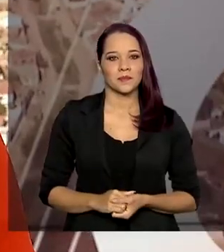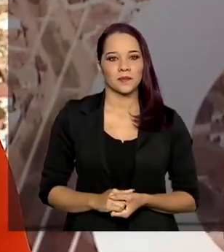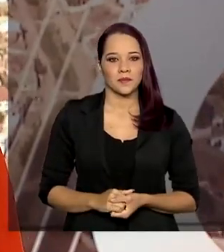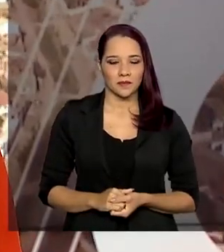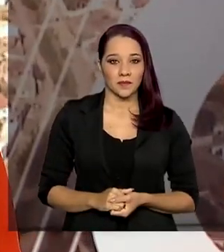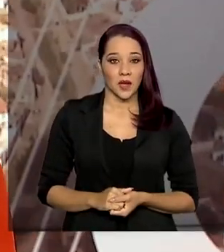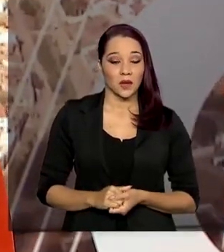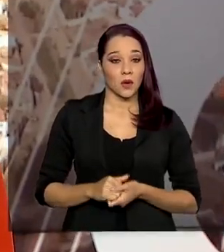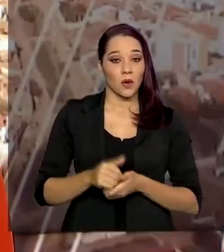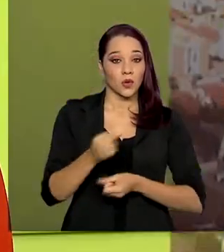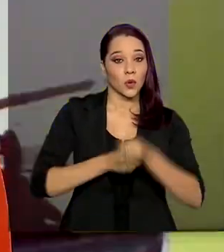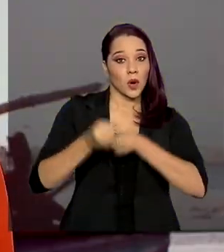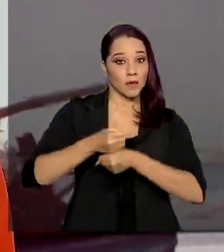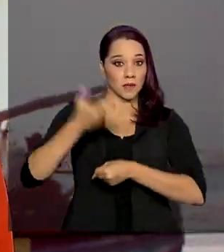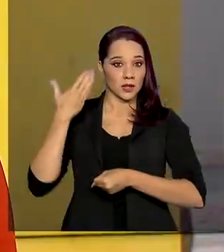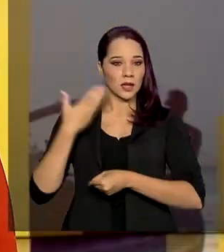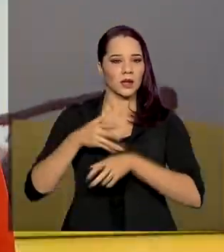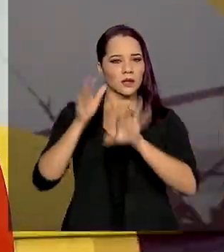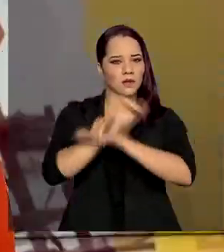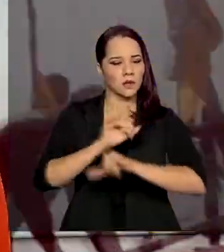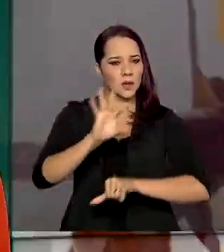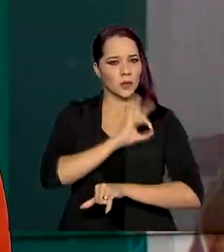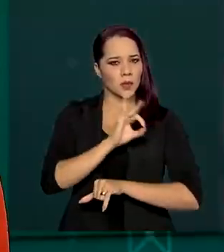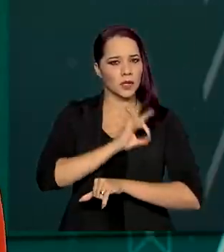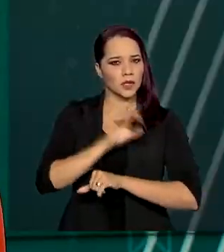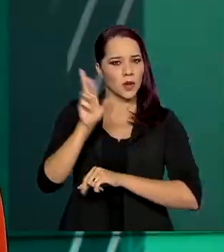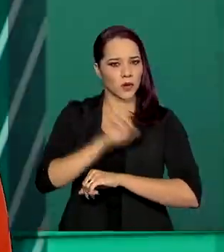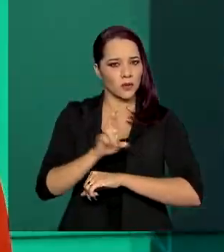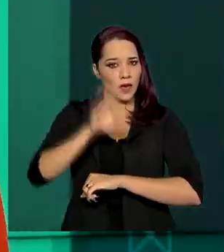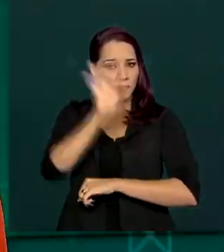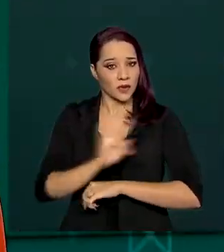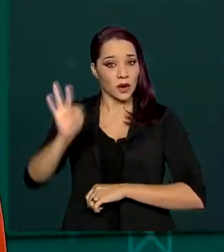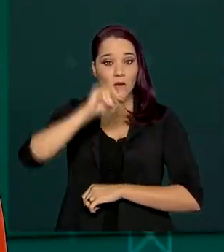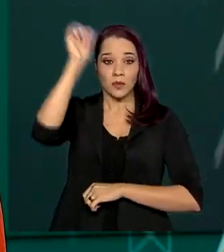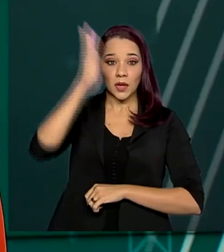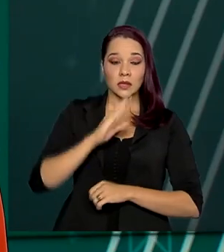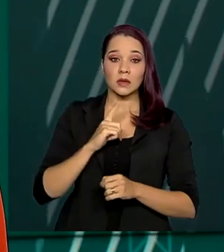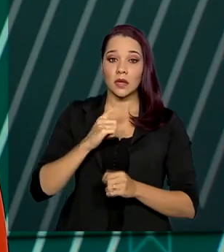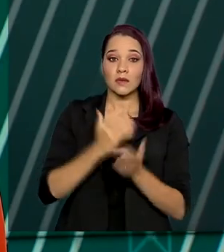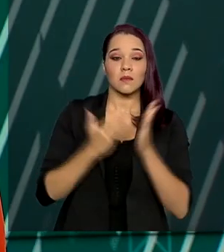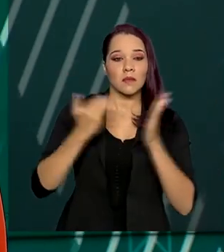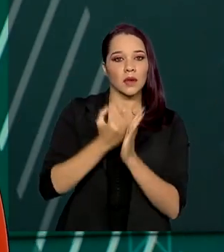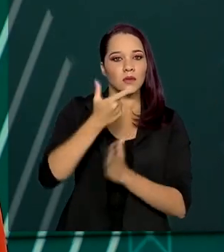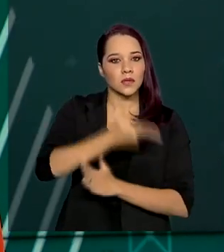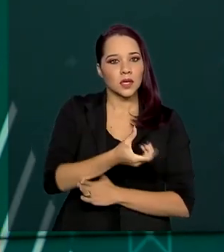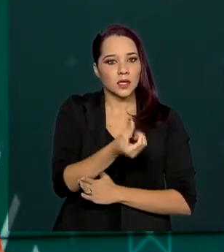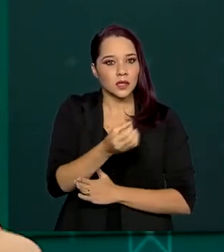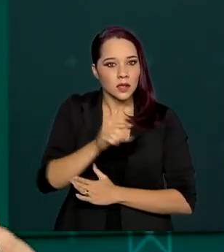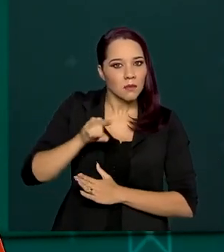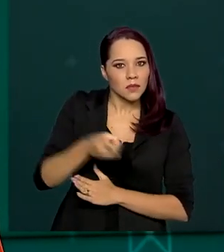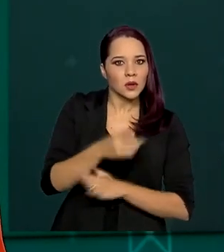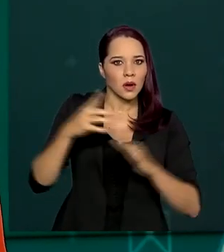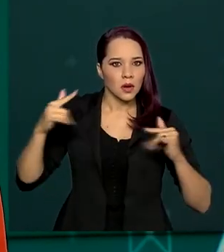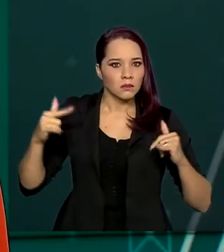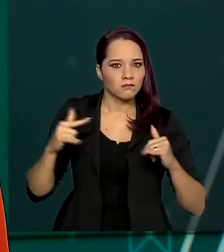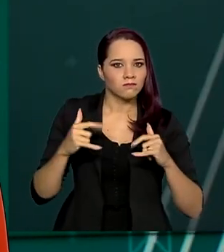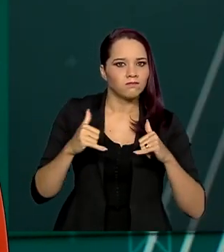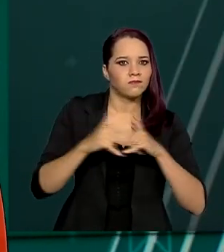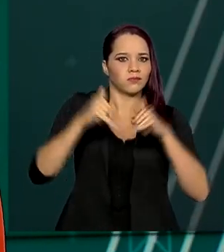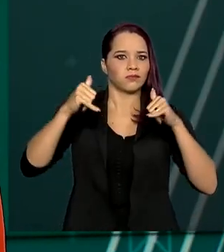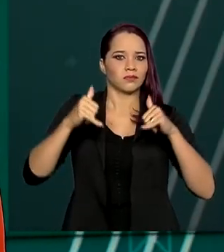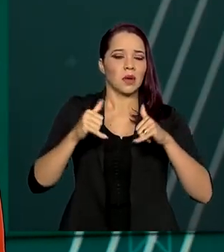No ano passado, de acordo com dados da Polícia Rodoviária Federal, o Brasil teve mais de 260 mil acidentes